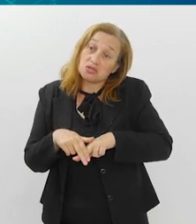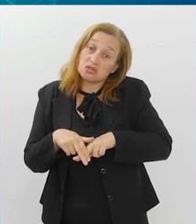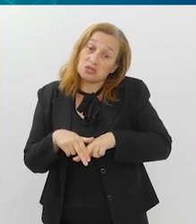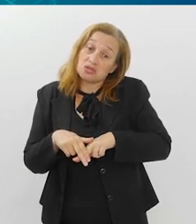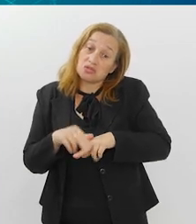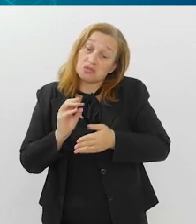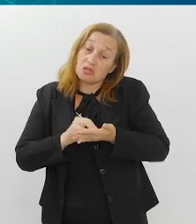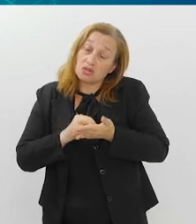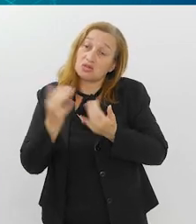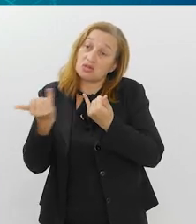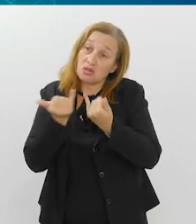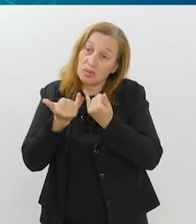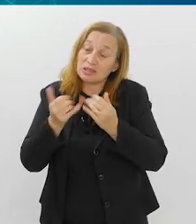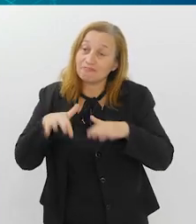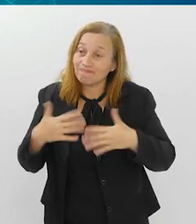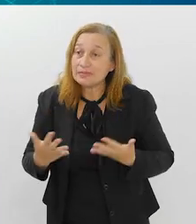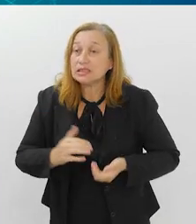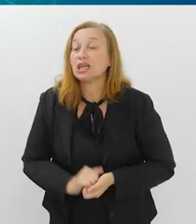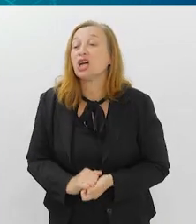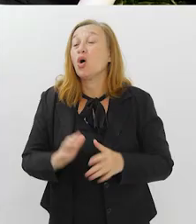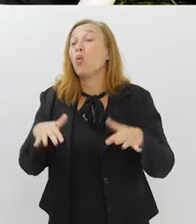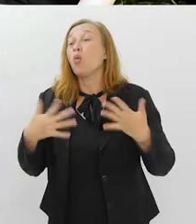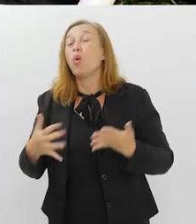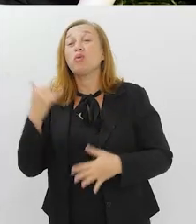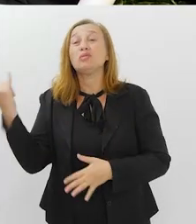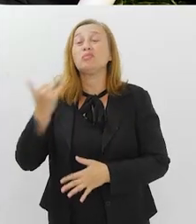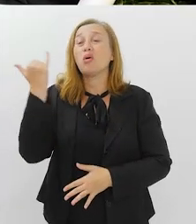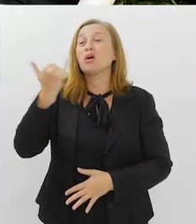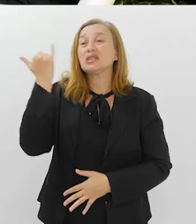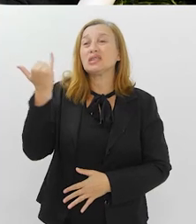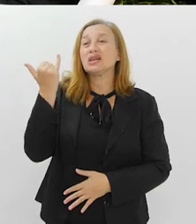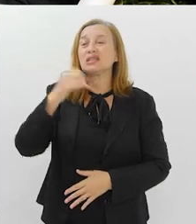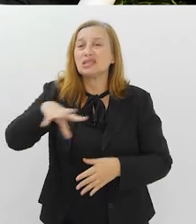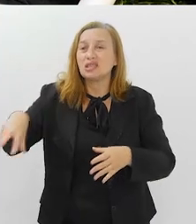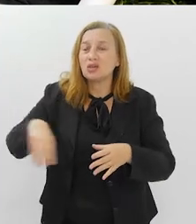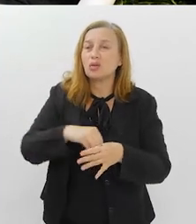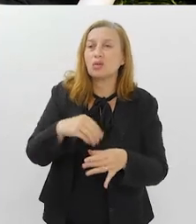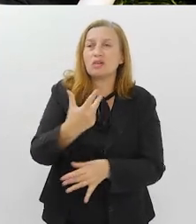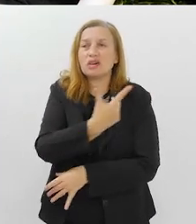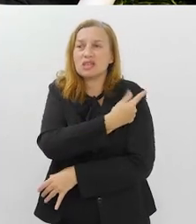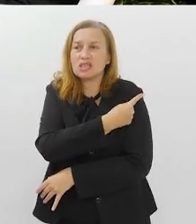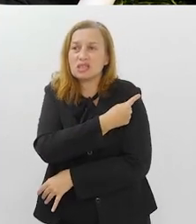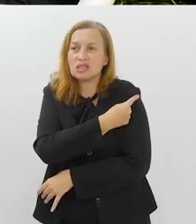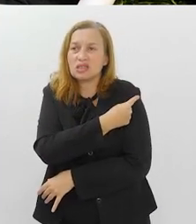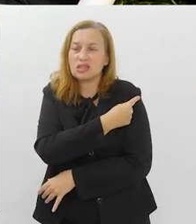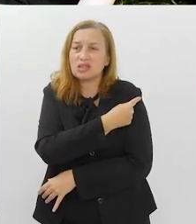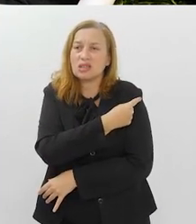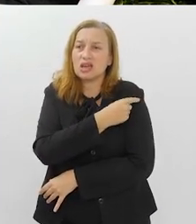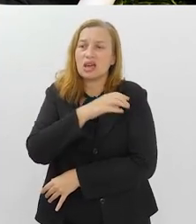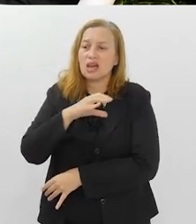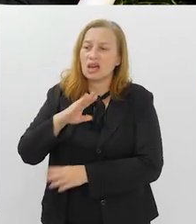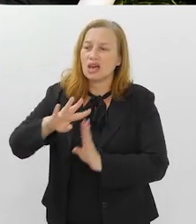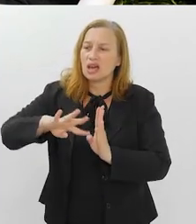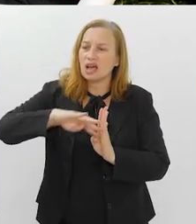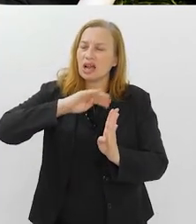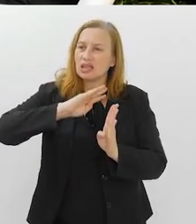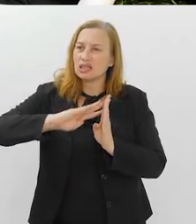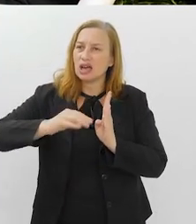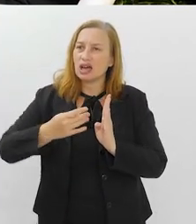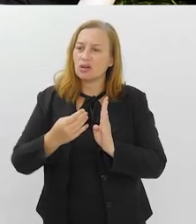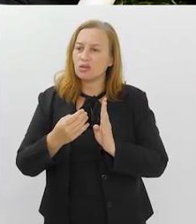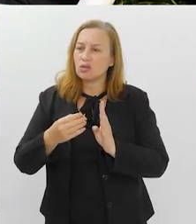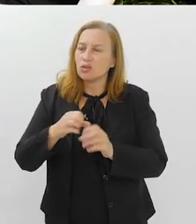desinformação. Qual a importância de inserir aí a vacina de Covid-19 no calendário anual,